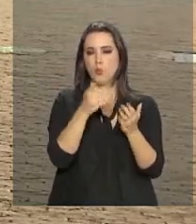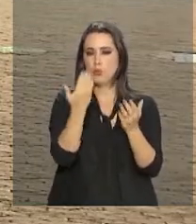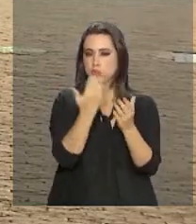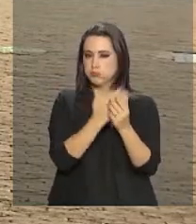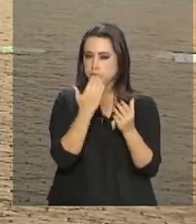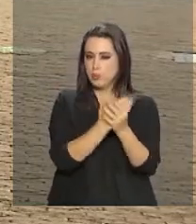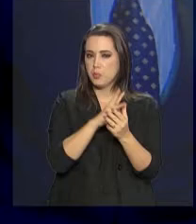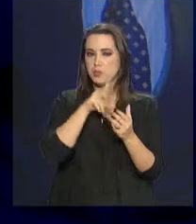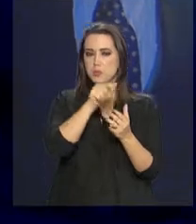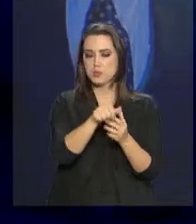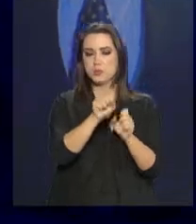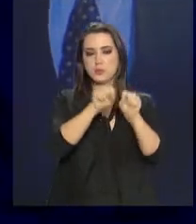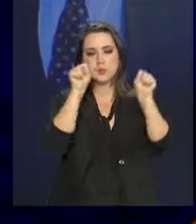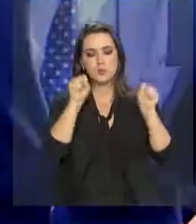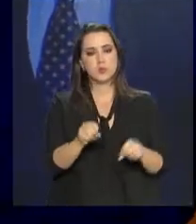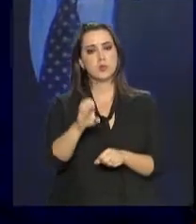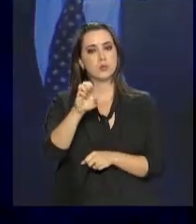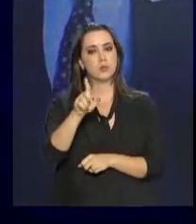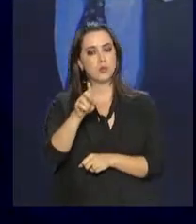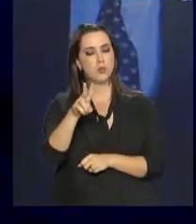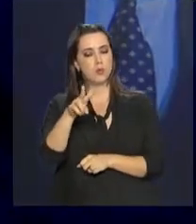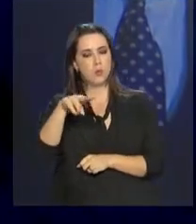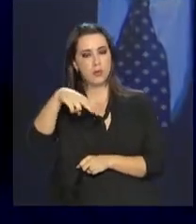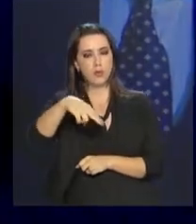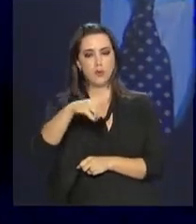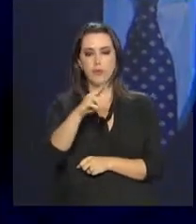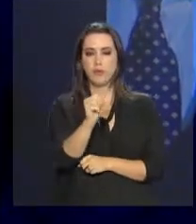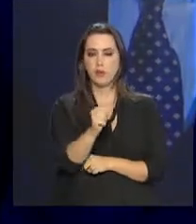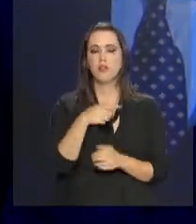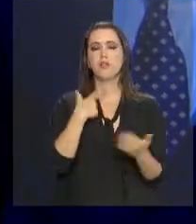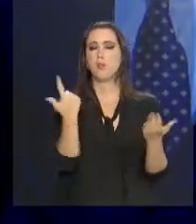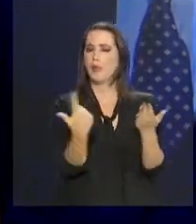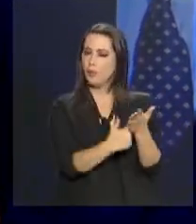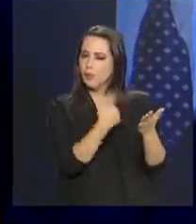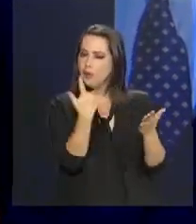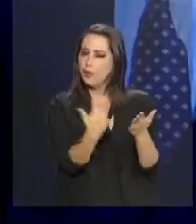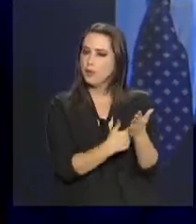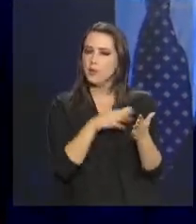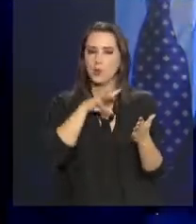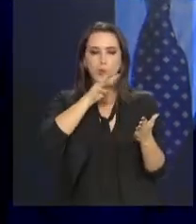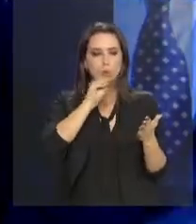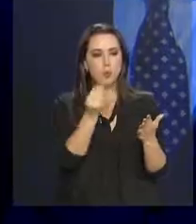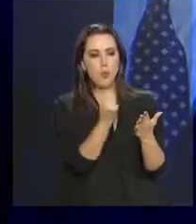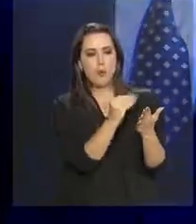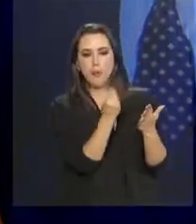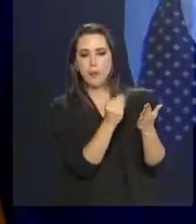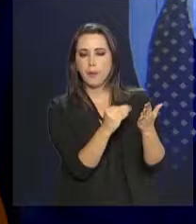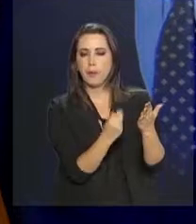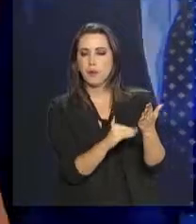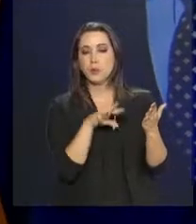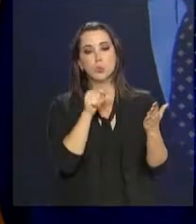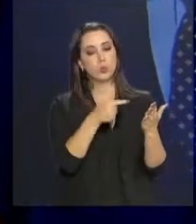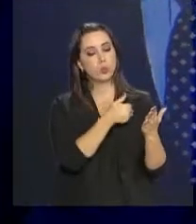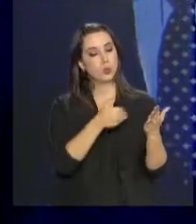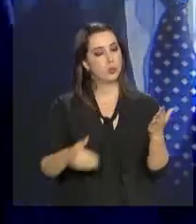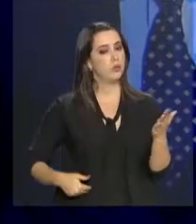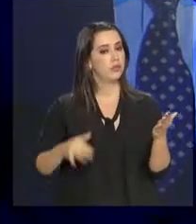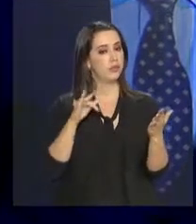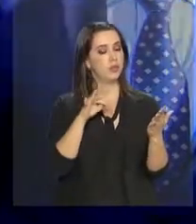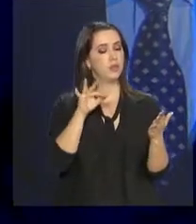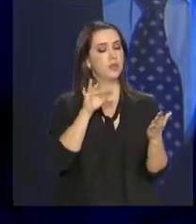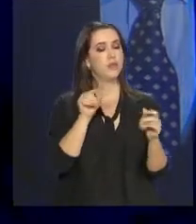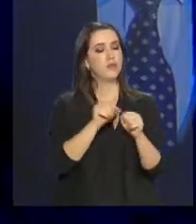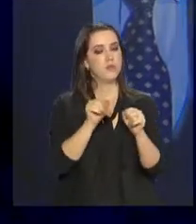sistema E-Governa. Bolsonaro também recebeu um livro com um resumo do que foi feito pelo governo entre 2016 e 2018,